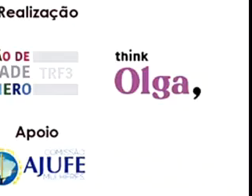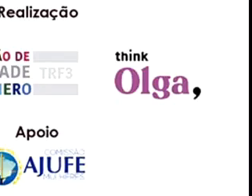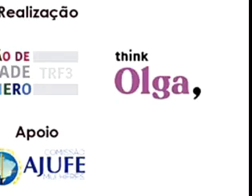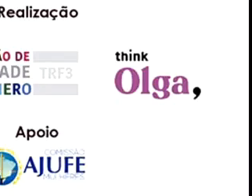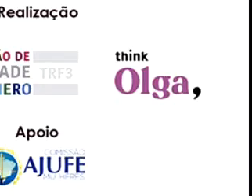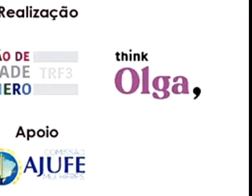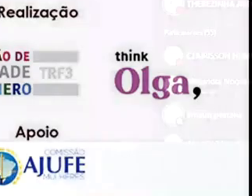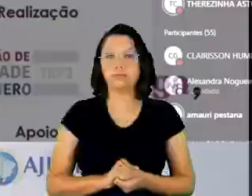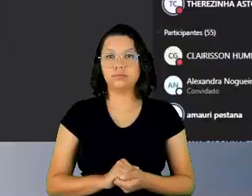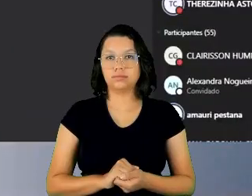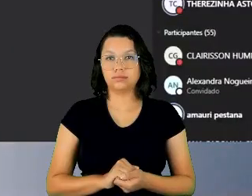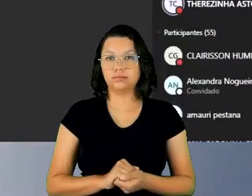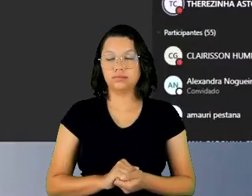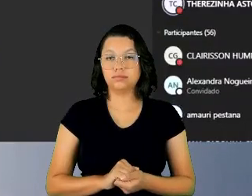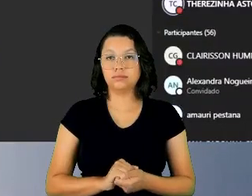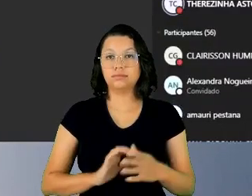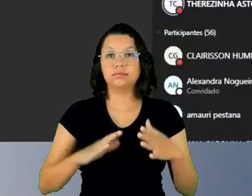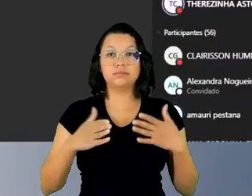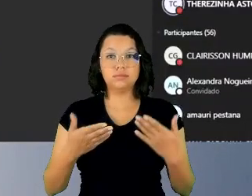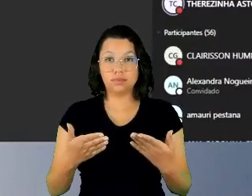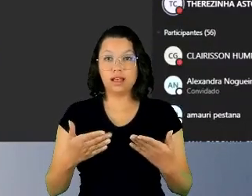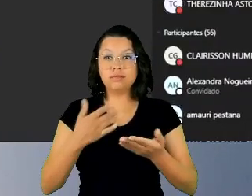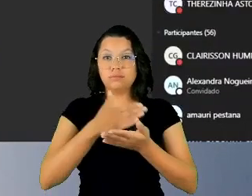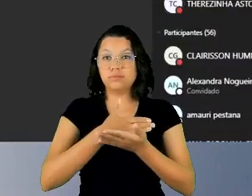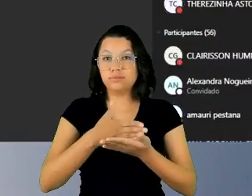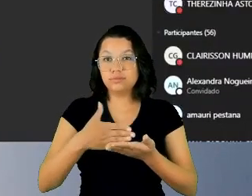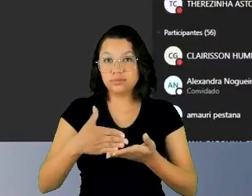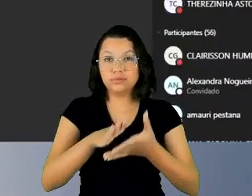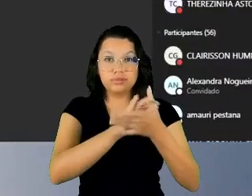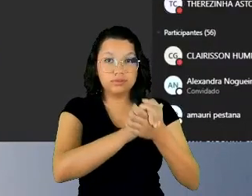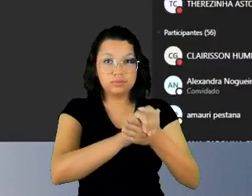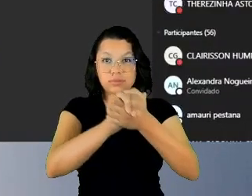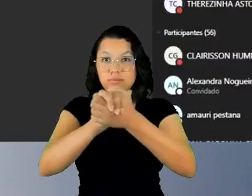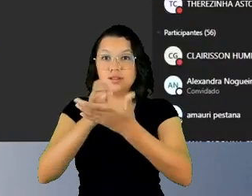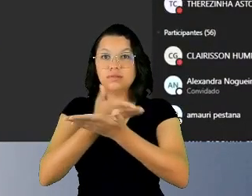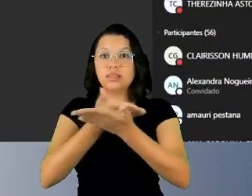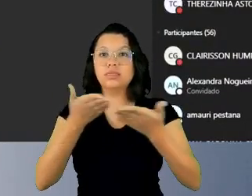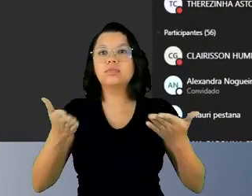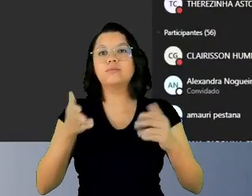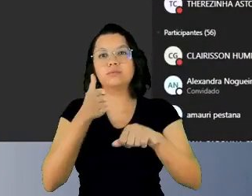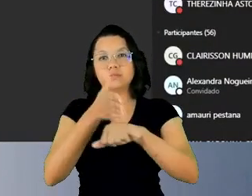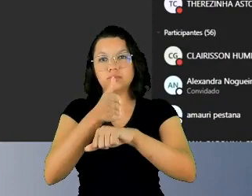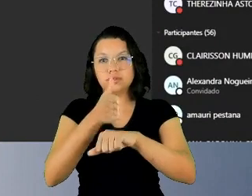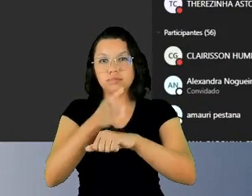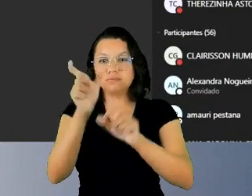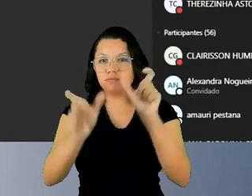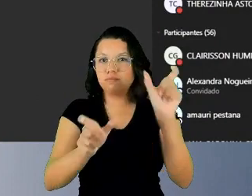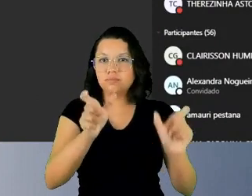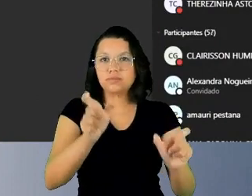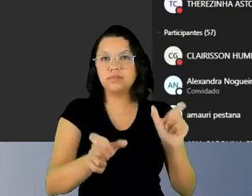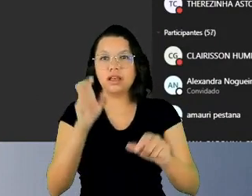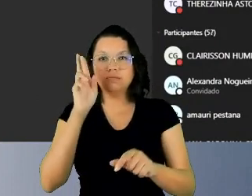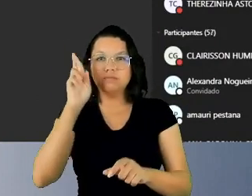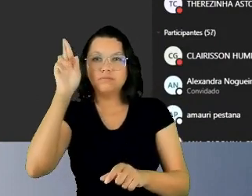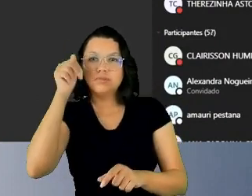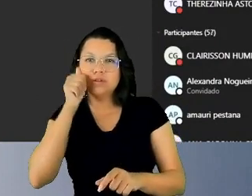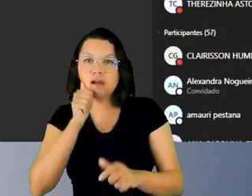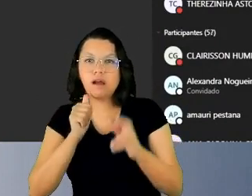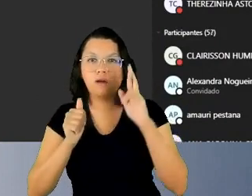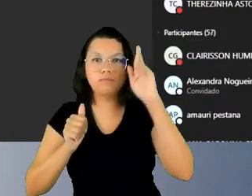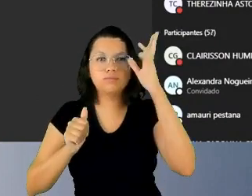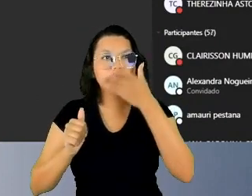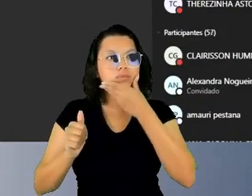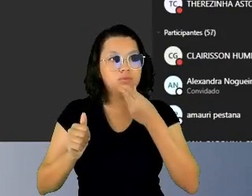Bom, então, inicialmente, meus cumprimentos a todos os participantes, às senhoras, aos senhores, a todos